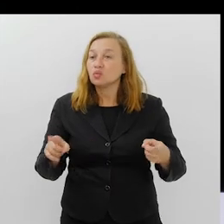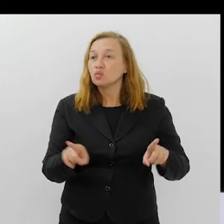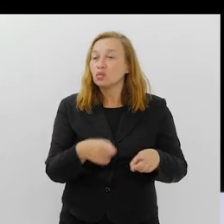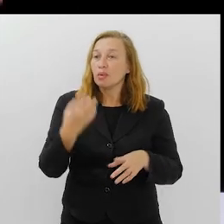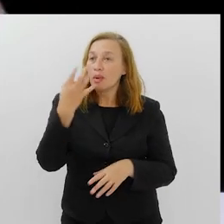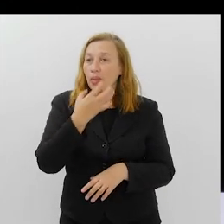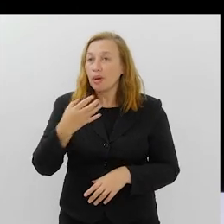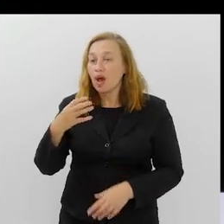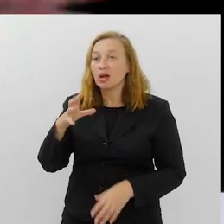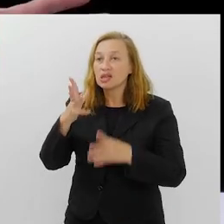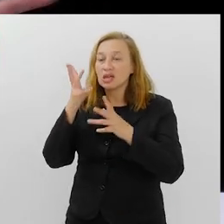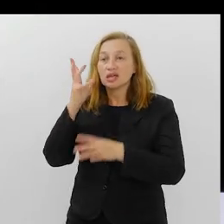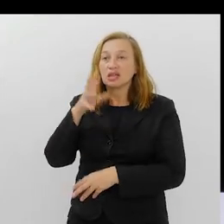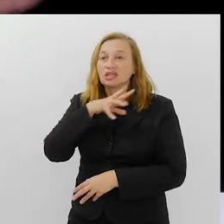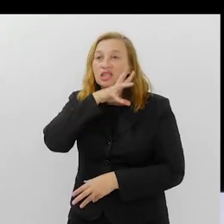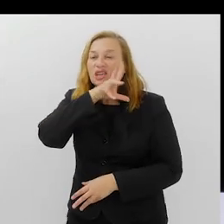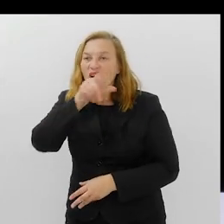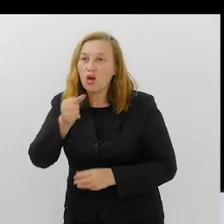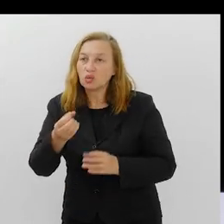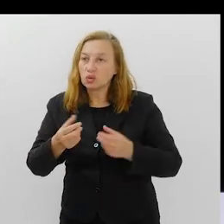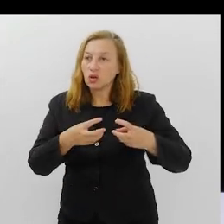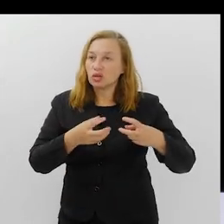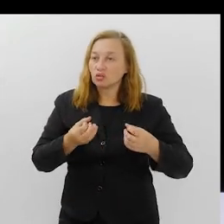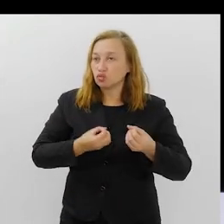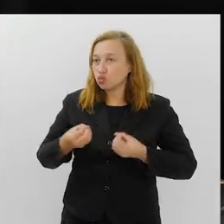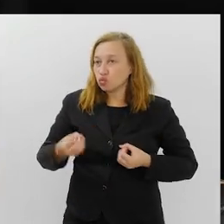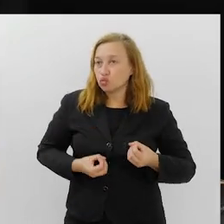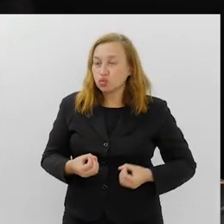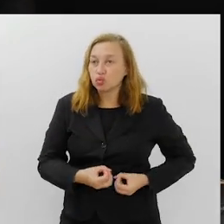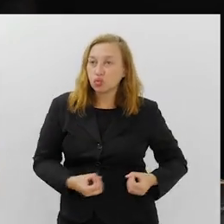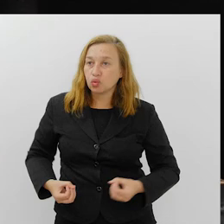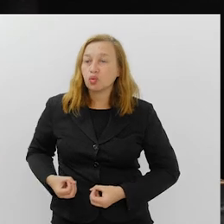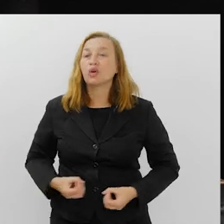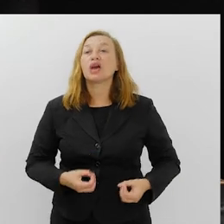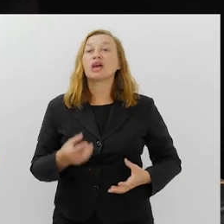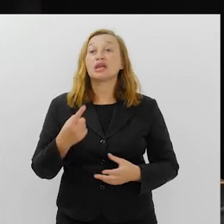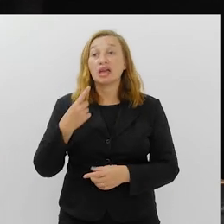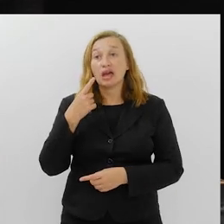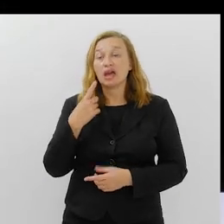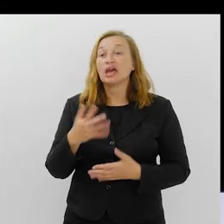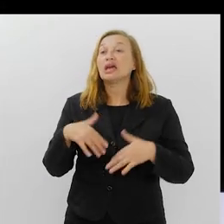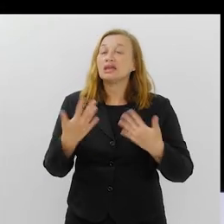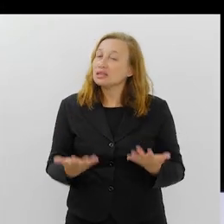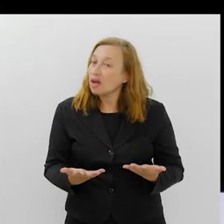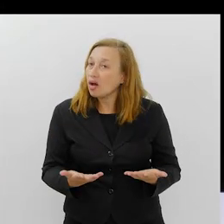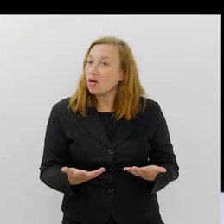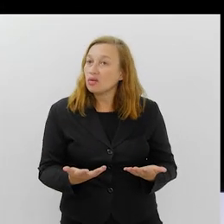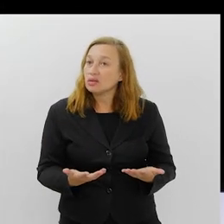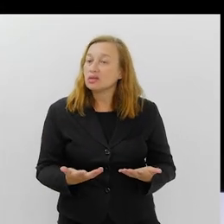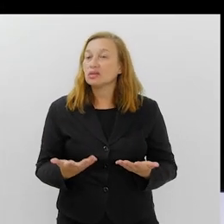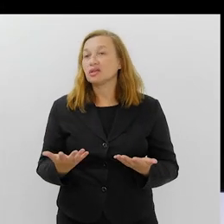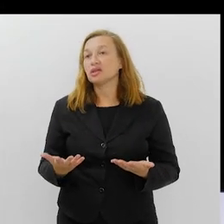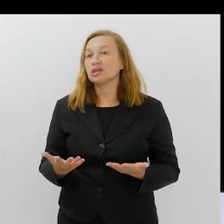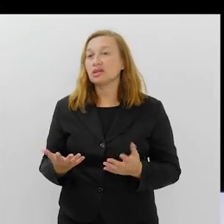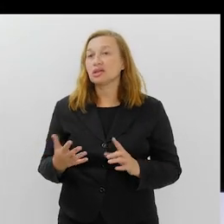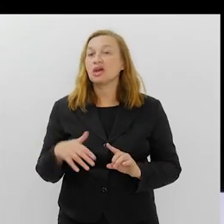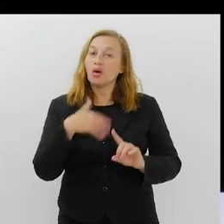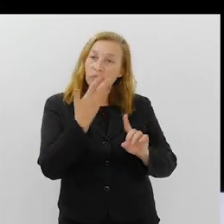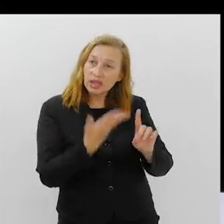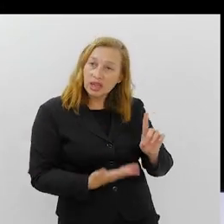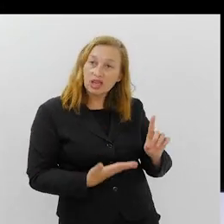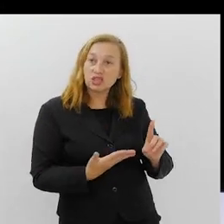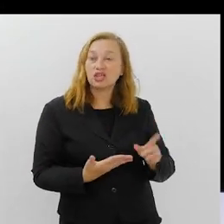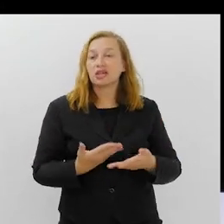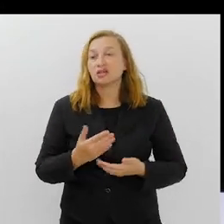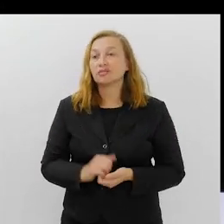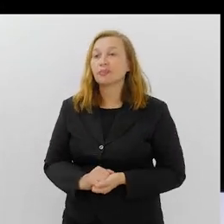todo mundo sabe que a Rosa Magalhães gostava da roupa de oncinha. Então, lá estava a Rosa Magalhães. Então, é assim que funciona. Acho